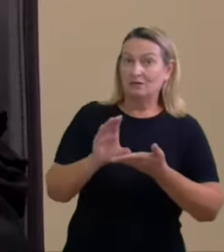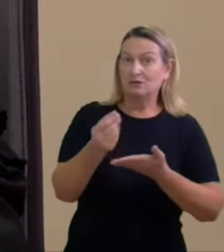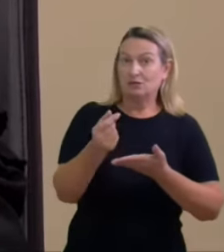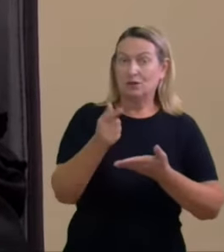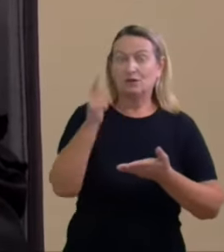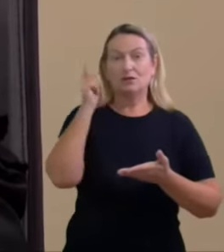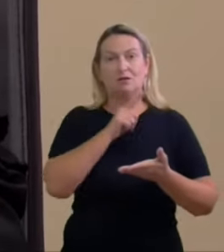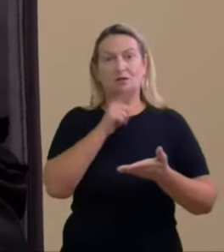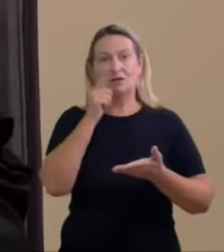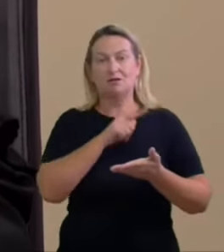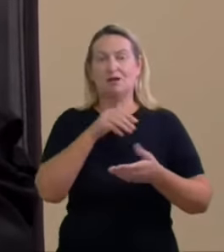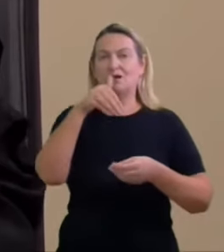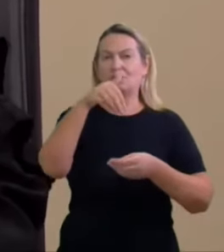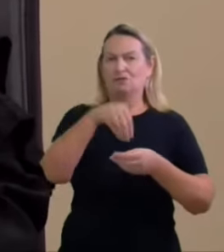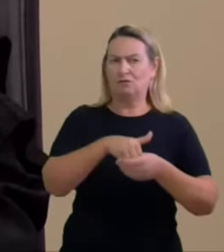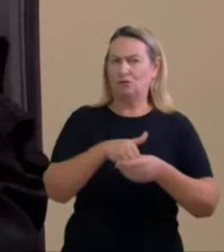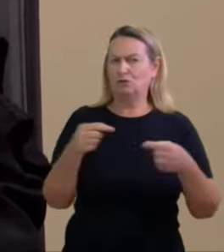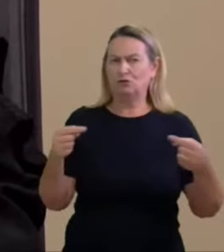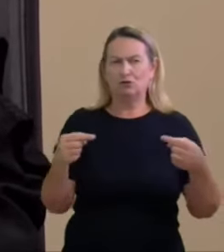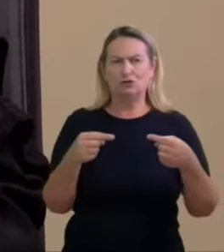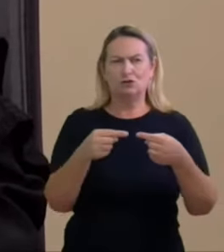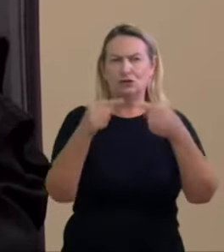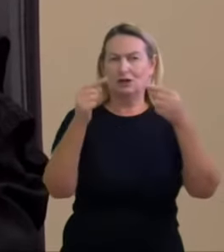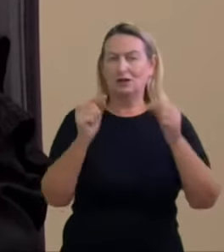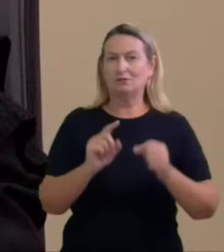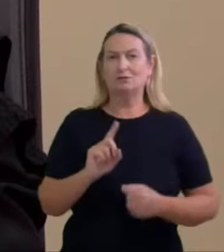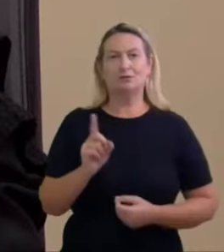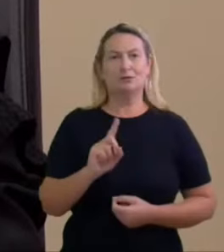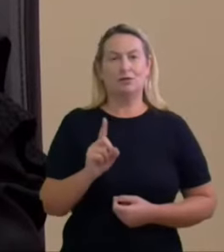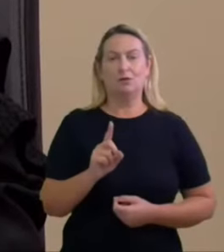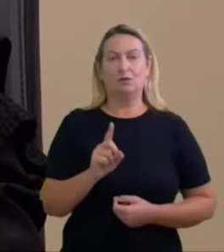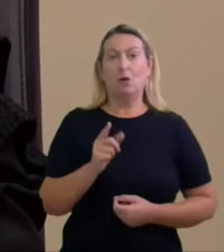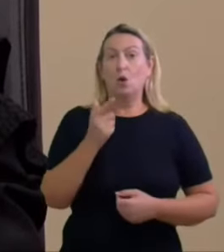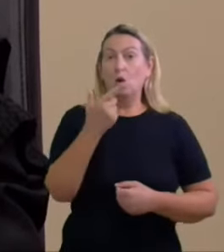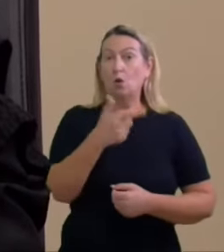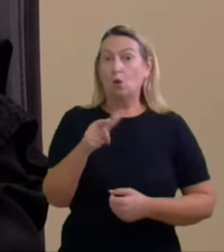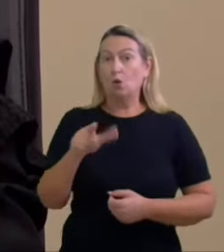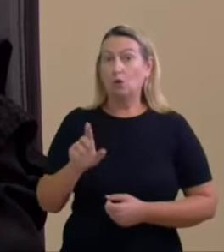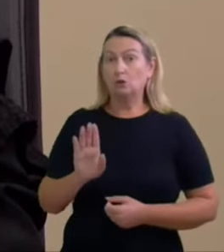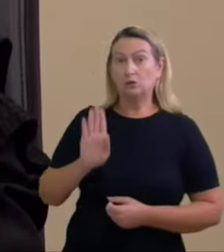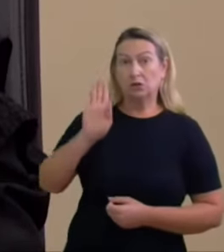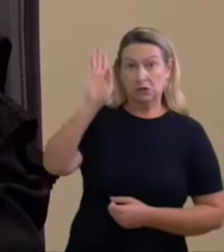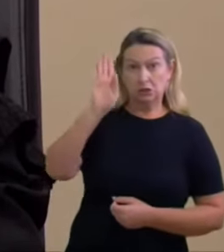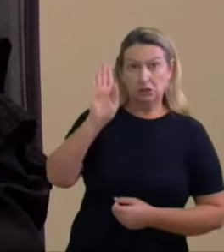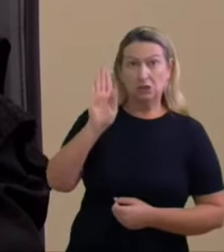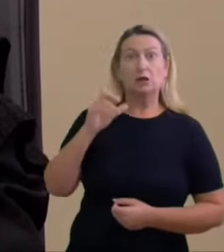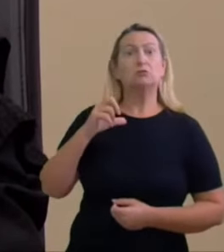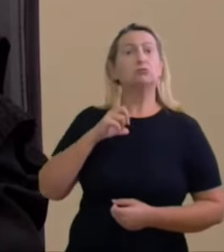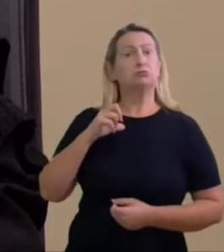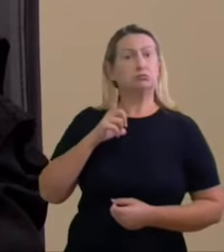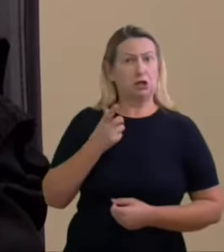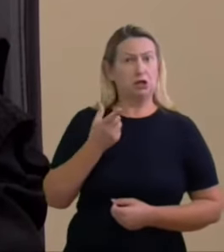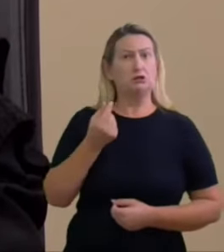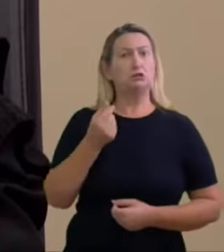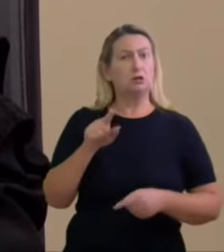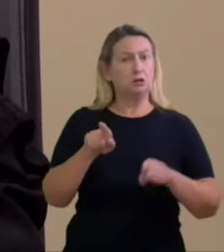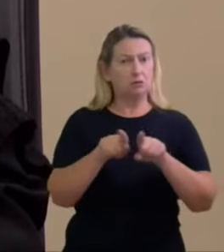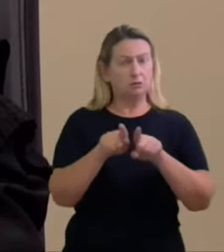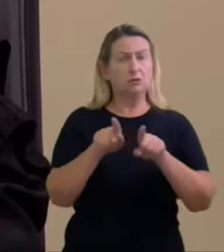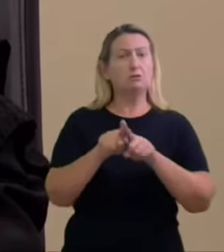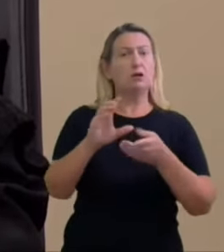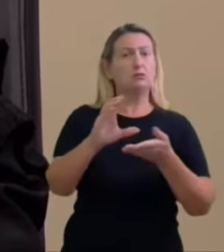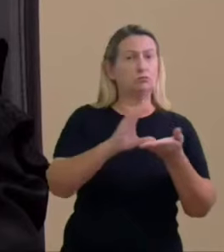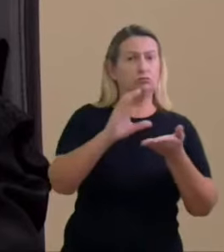ademais os candidatos opositores não eram depauperados mas sim providos de recursos diversos cada um com seu diferente arsenal